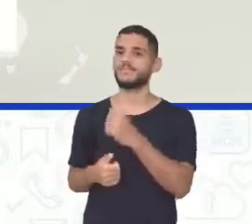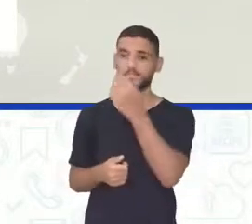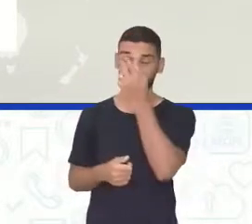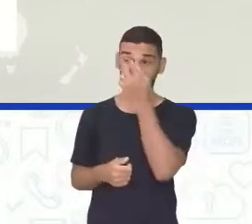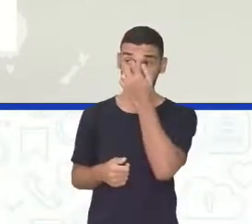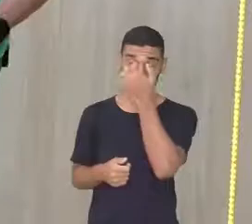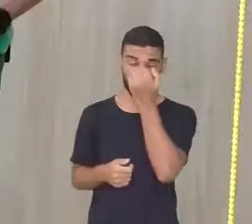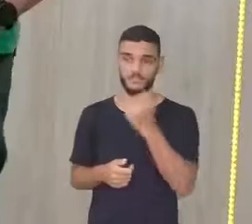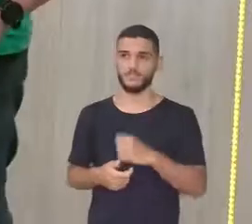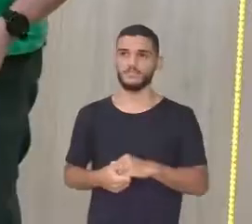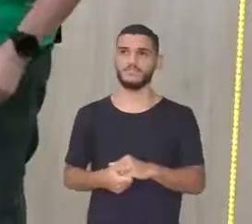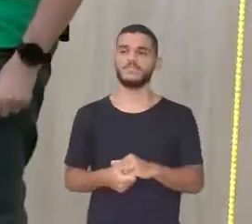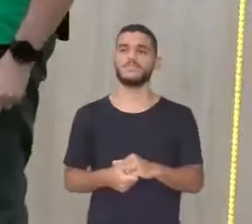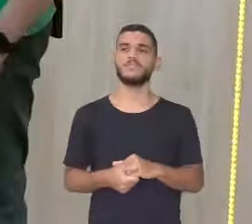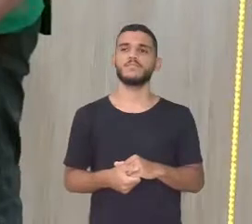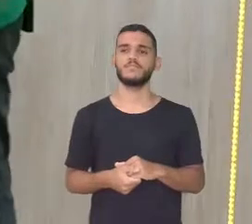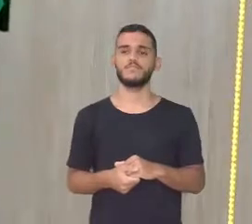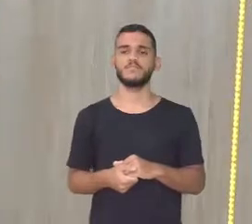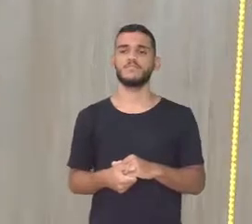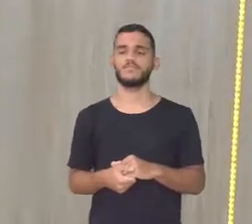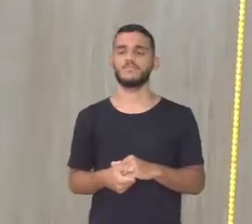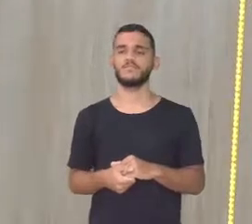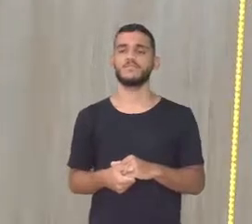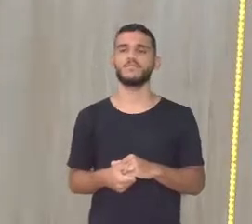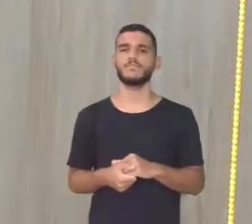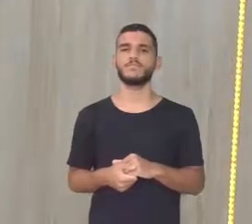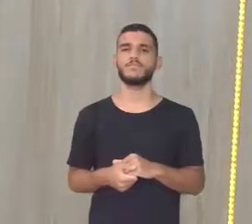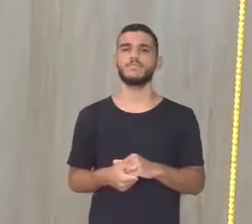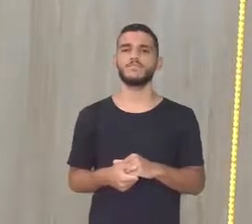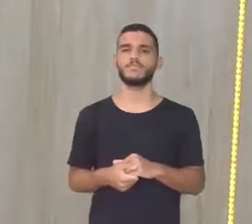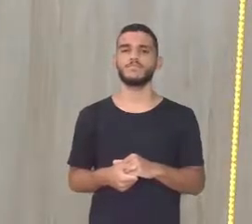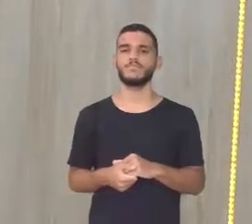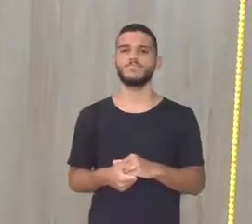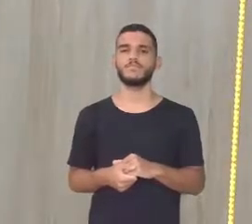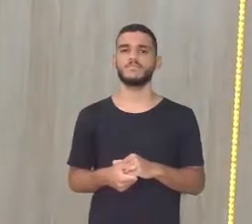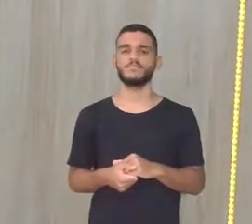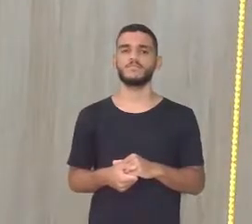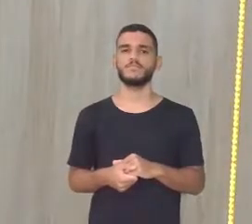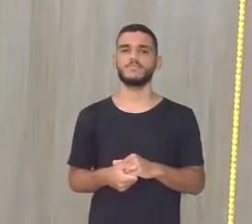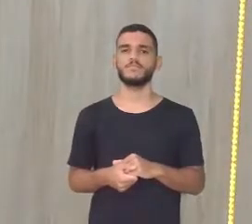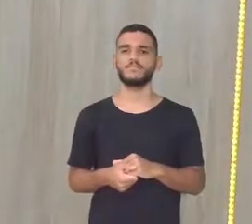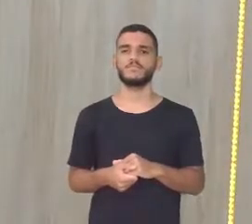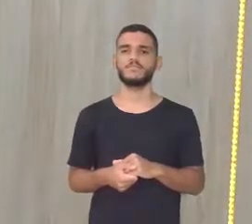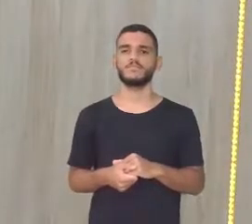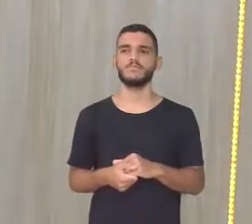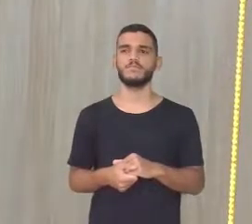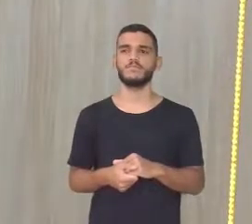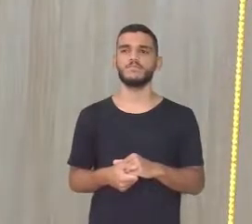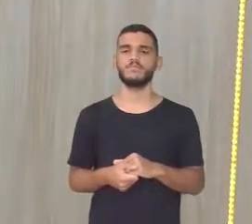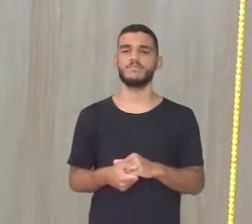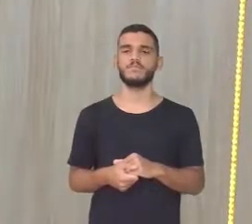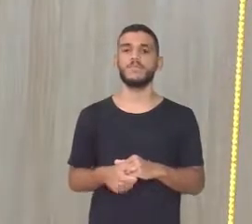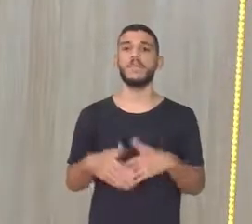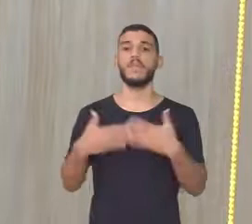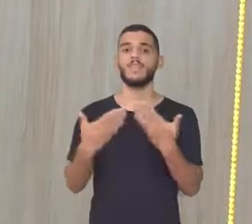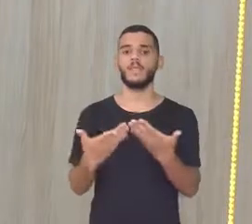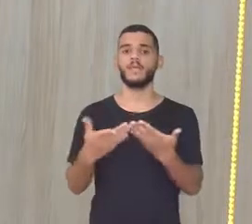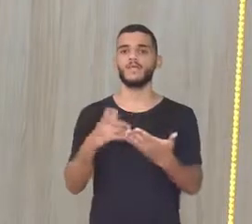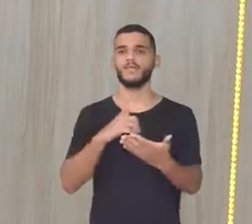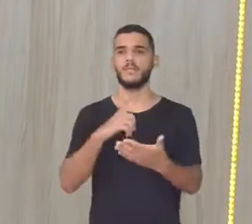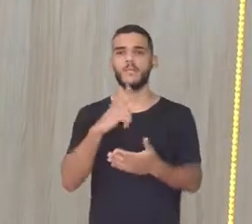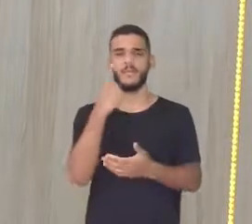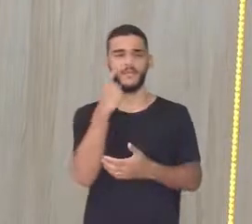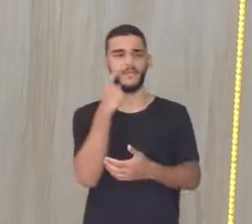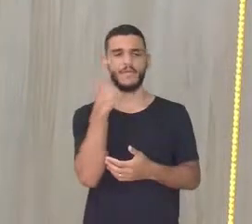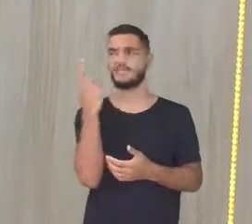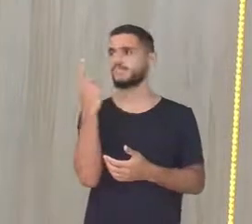Corta aqui pra mim Por favor Juninho Play Vou ver se dá Só pra Aqui ó Nessa Essa região aqui Tá